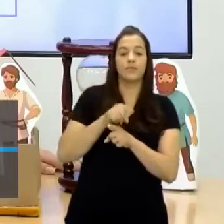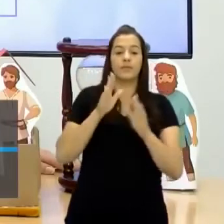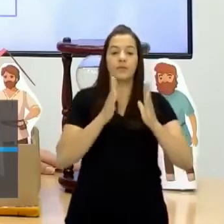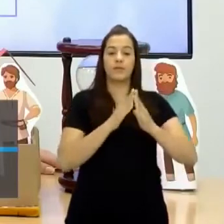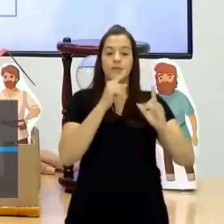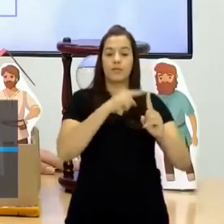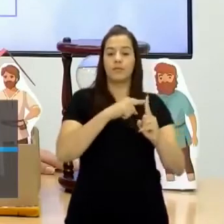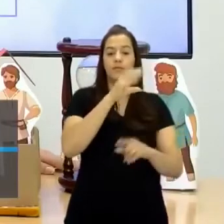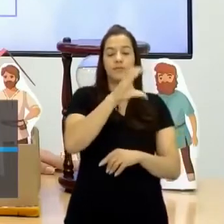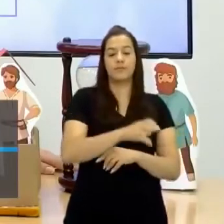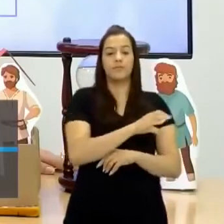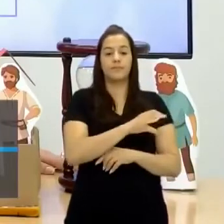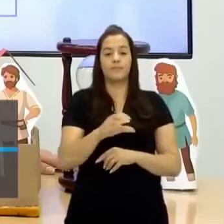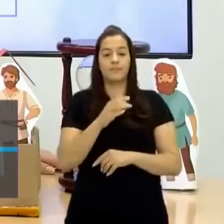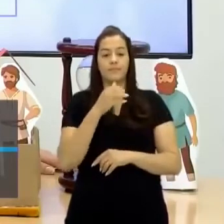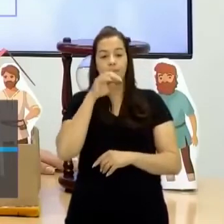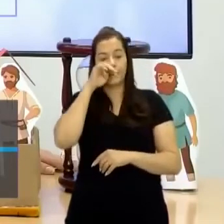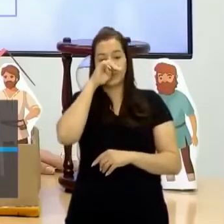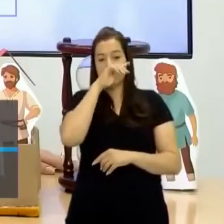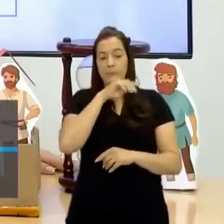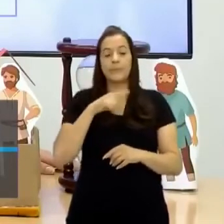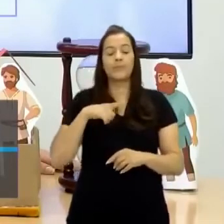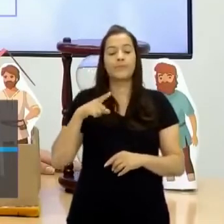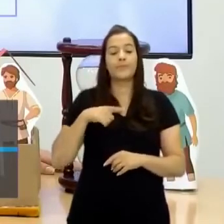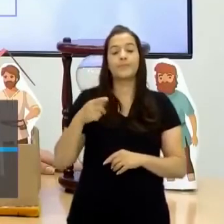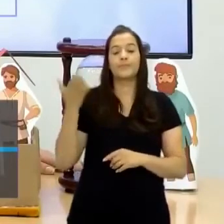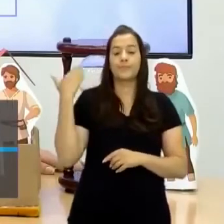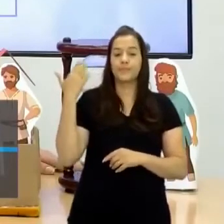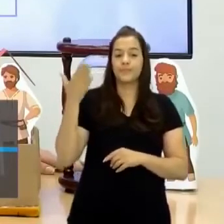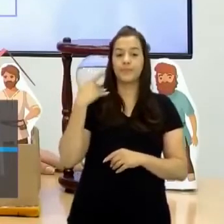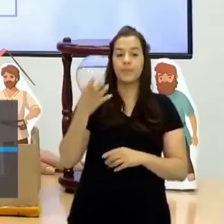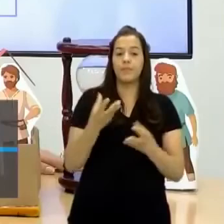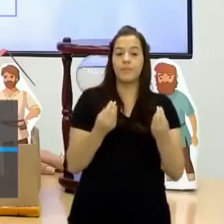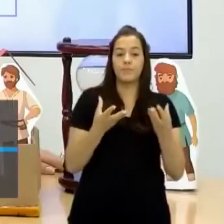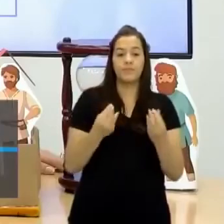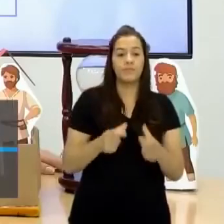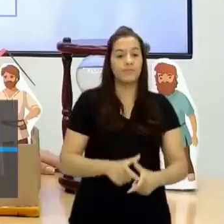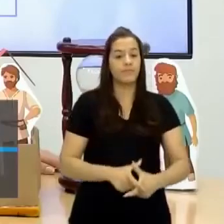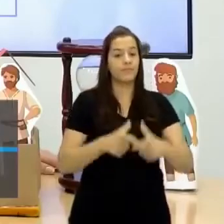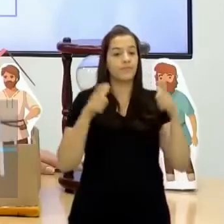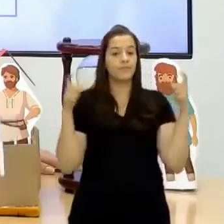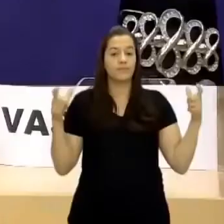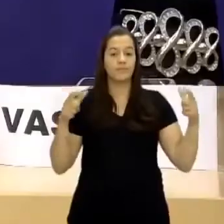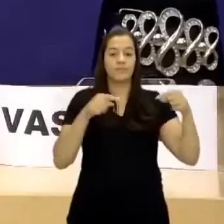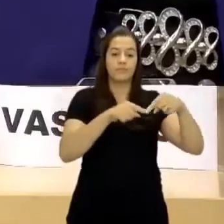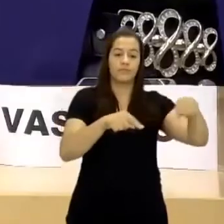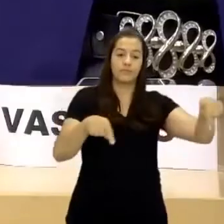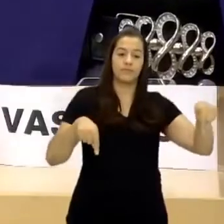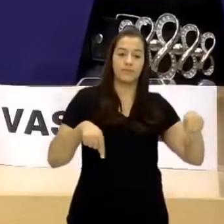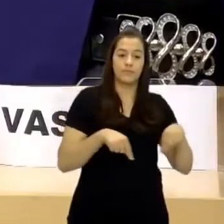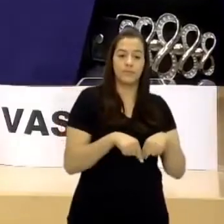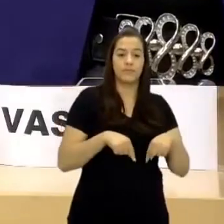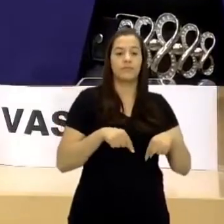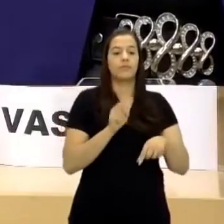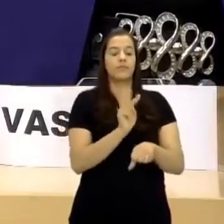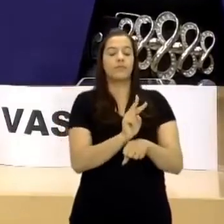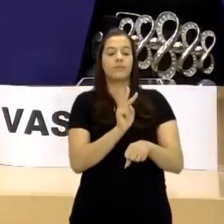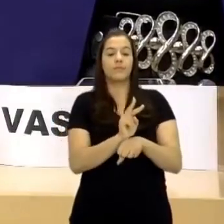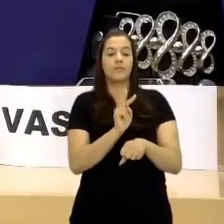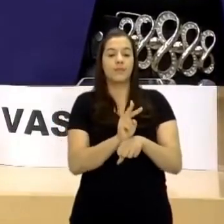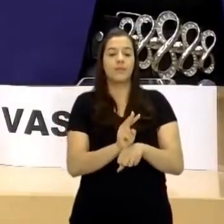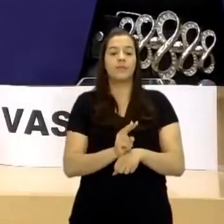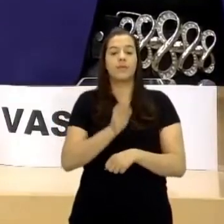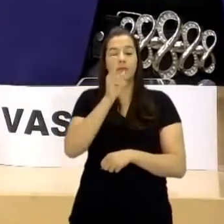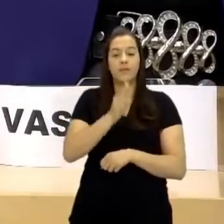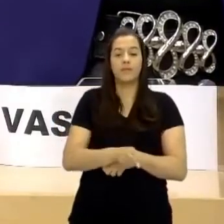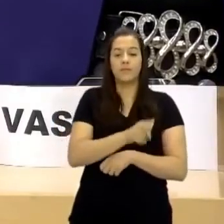católica. A igreja católica, ela tinha muitas terras. Ela é a maior detentora de terras. Então, a igreja católica, representada